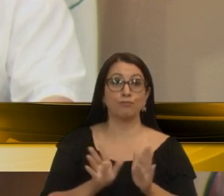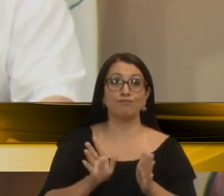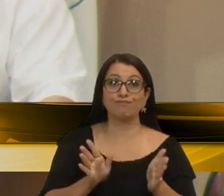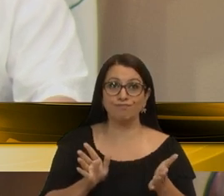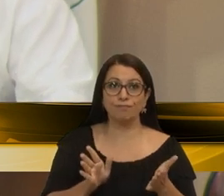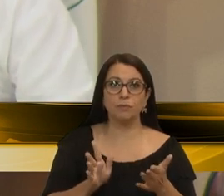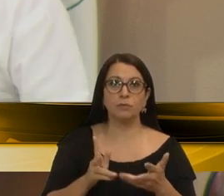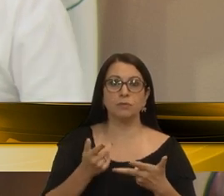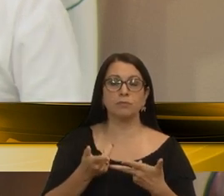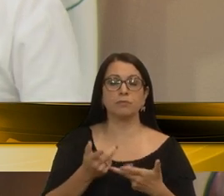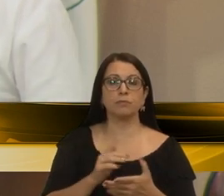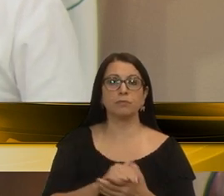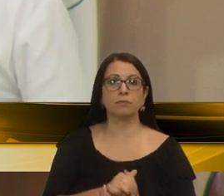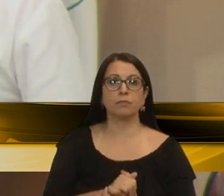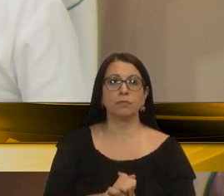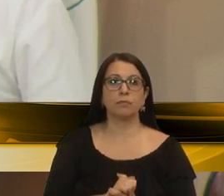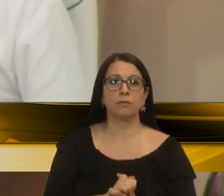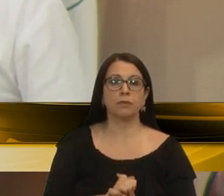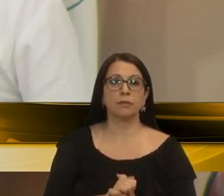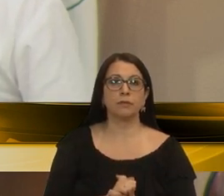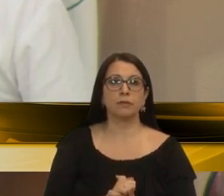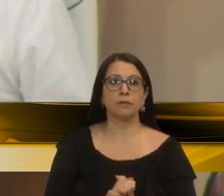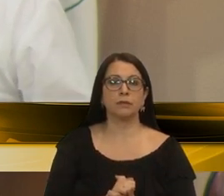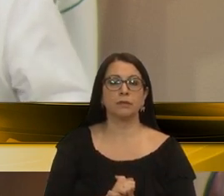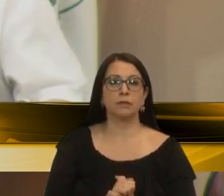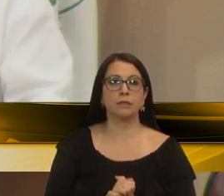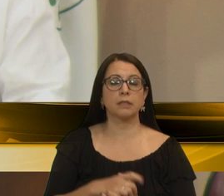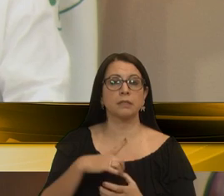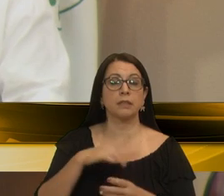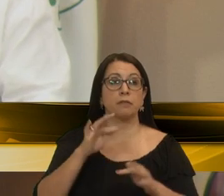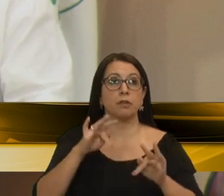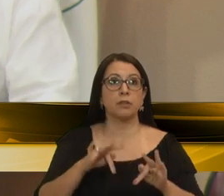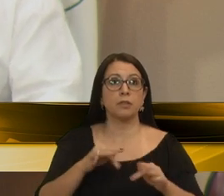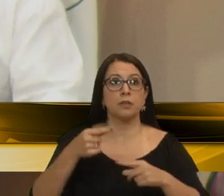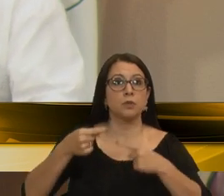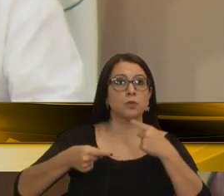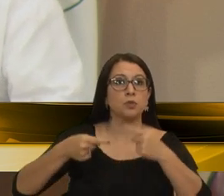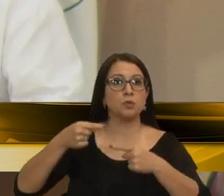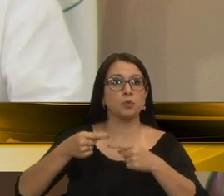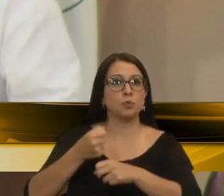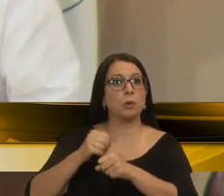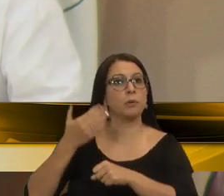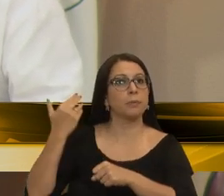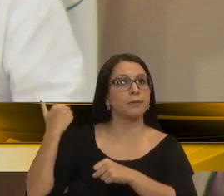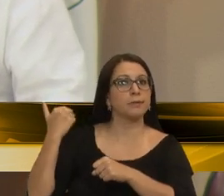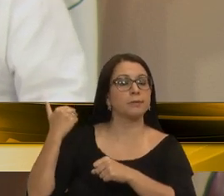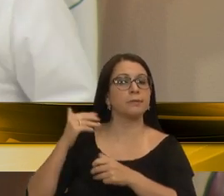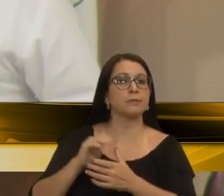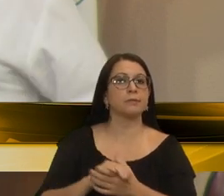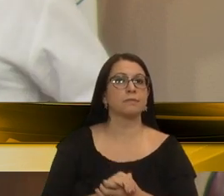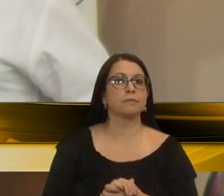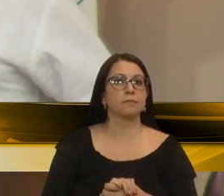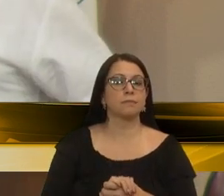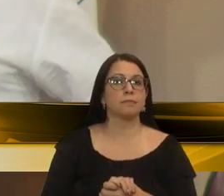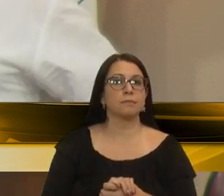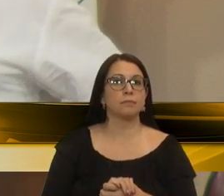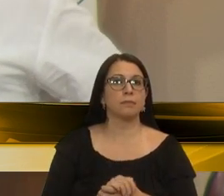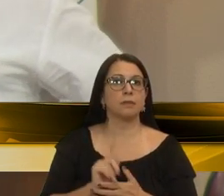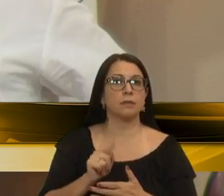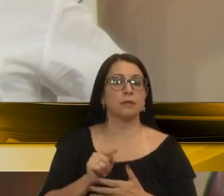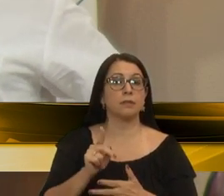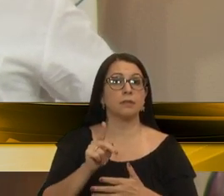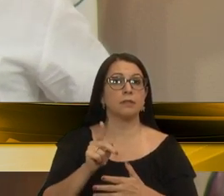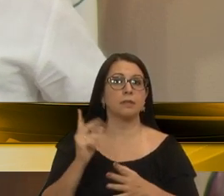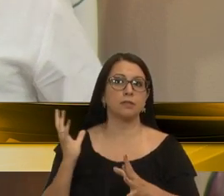que a gente pudesse, quem sabe, ter finalizado essa discussão ainda no ano passado. Essa questão da